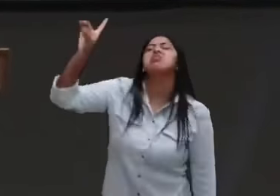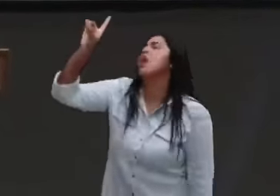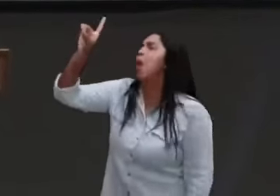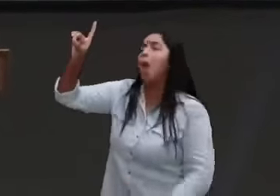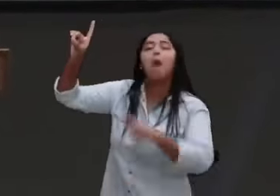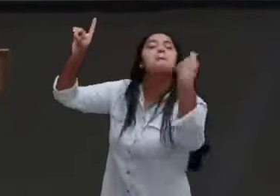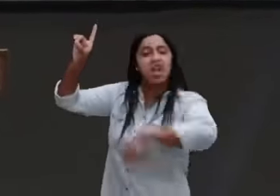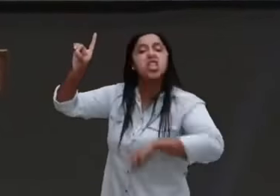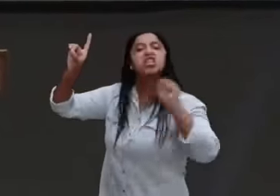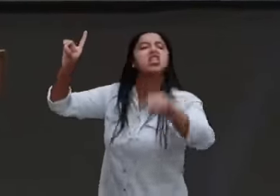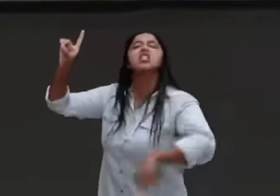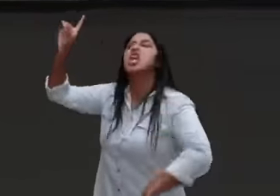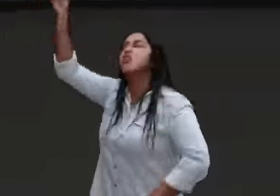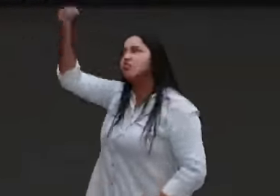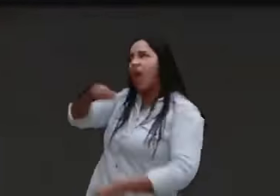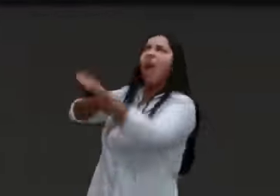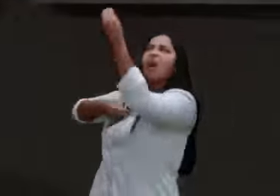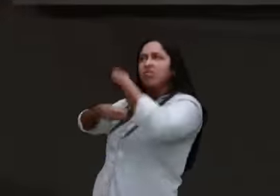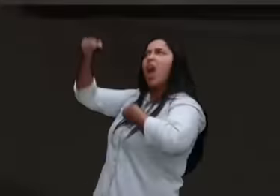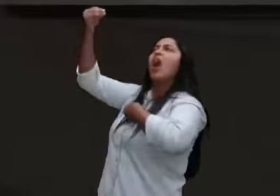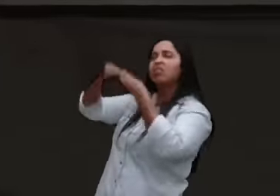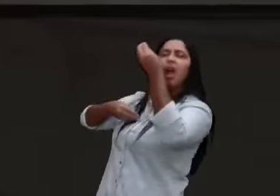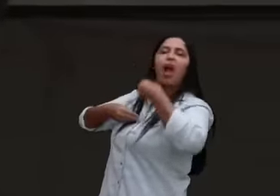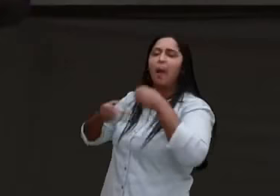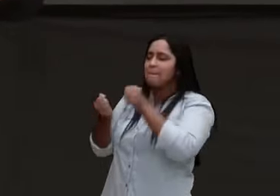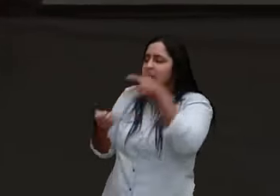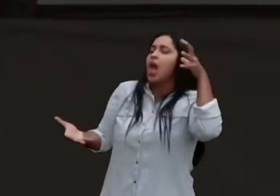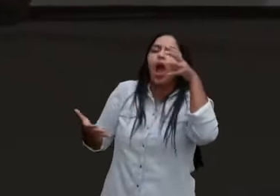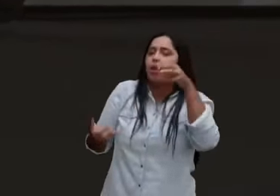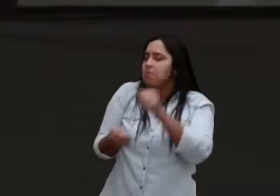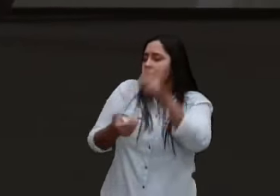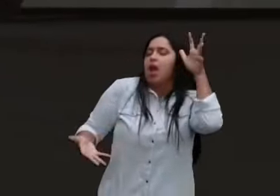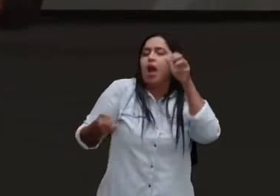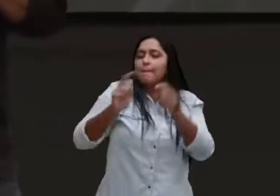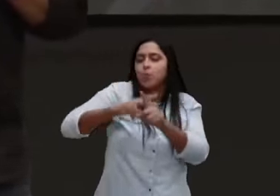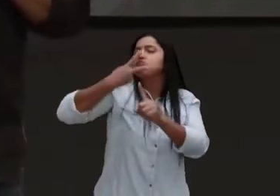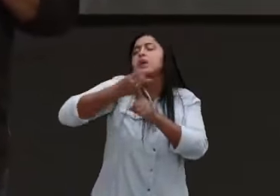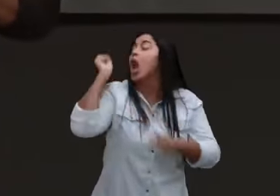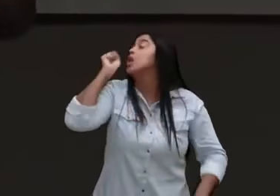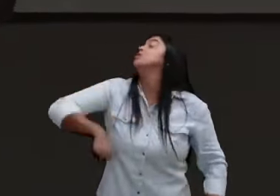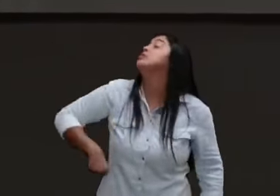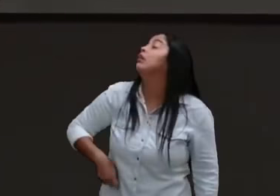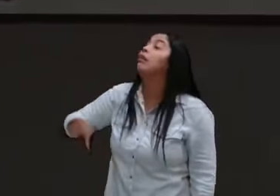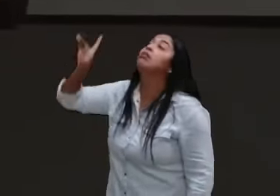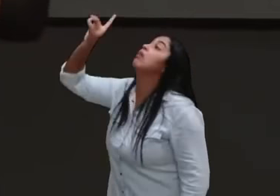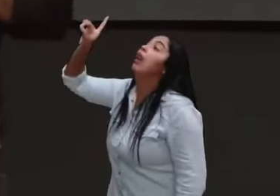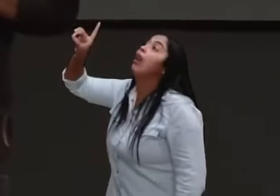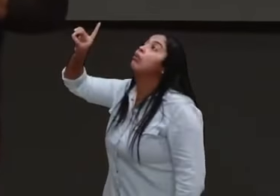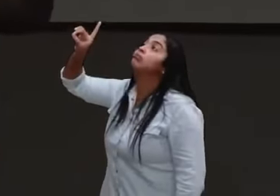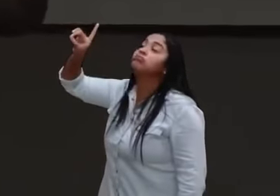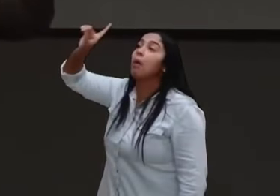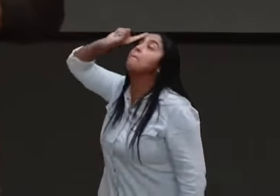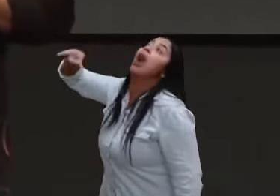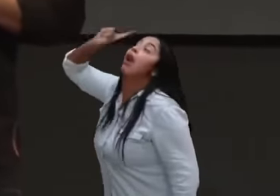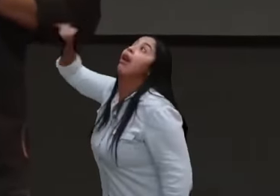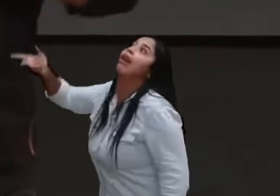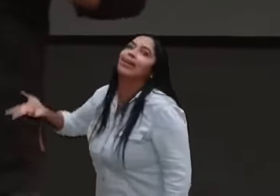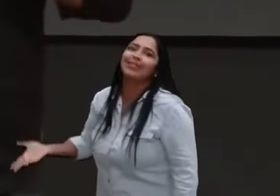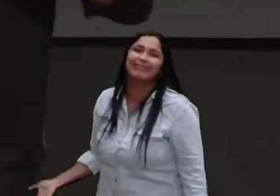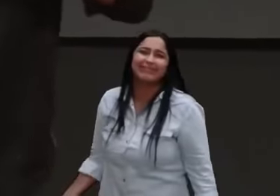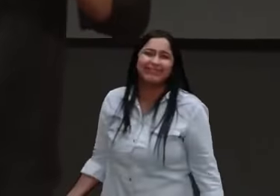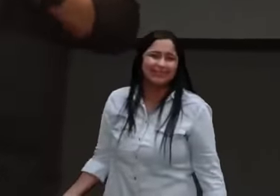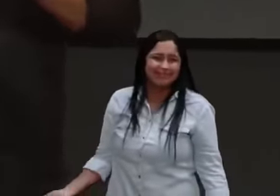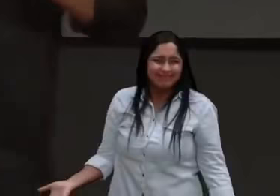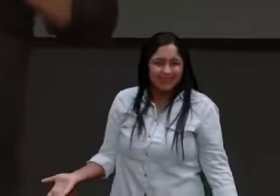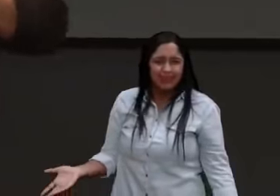Multiplicar os milagres na sua vida, ei, você de casa, que está aí de pijama, sentado nesse sofá, você acha que? E Deus